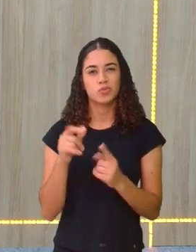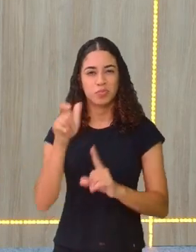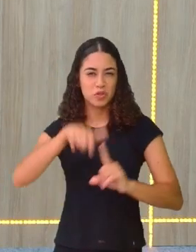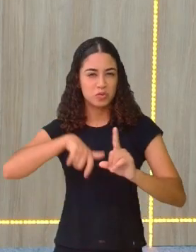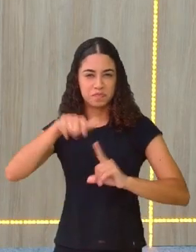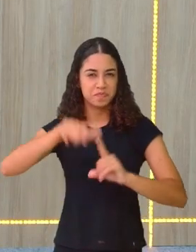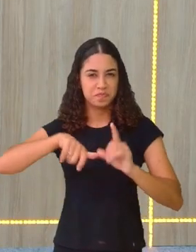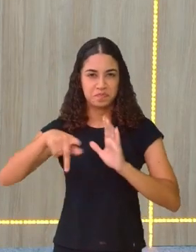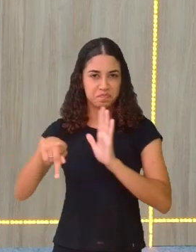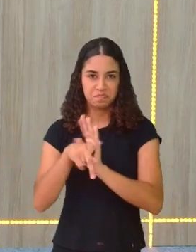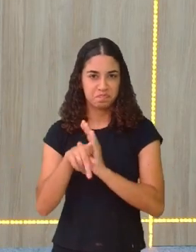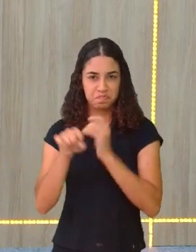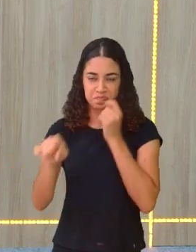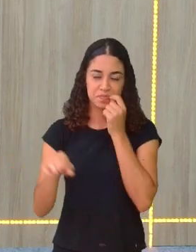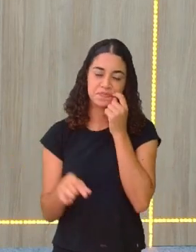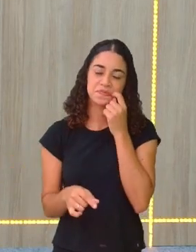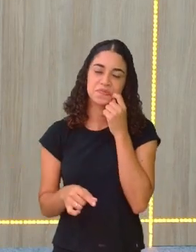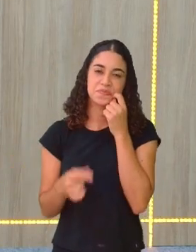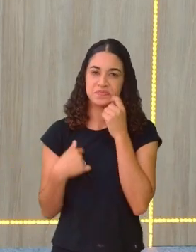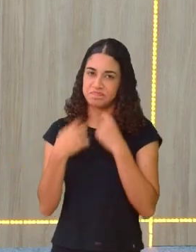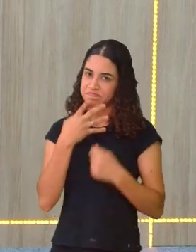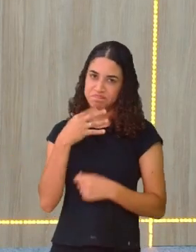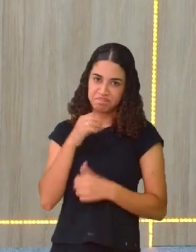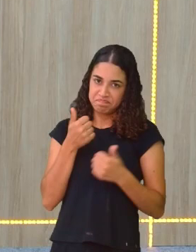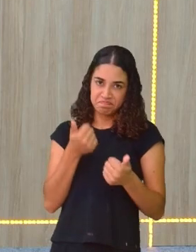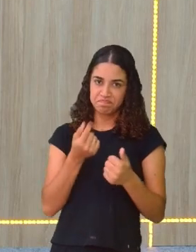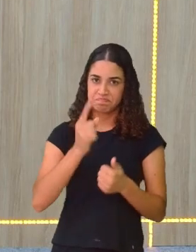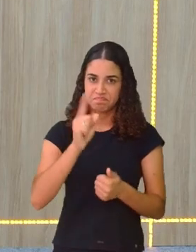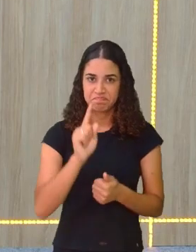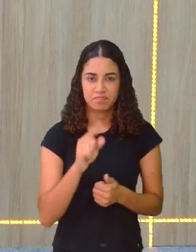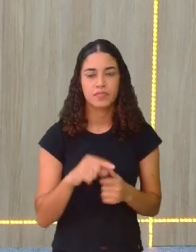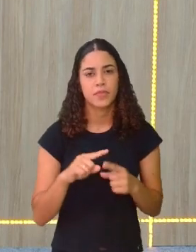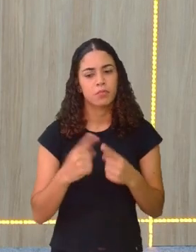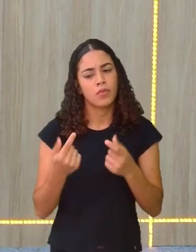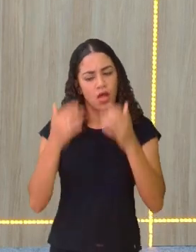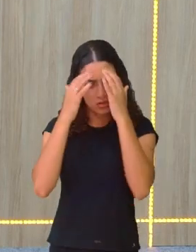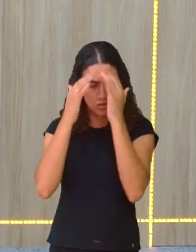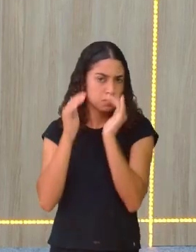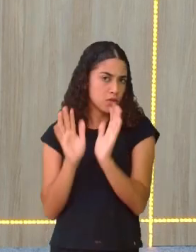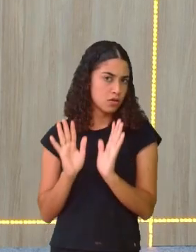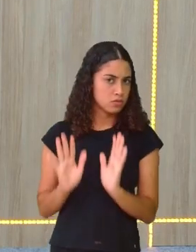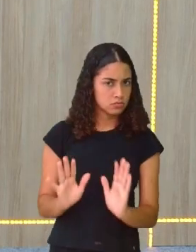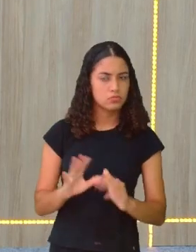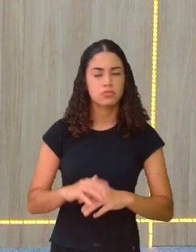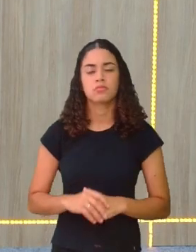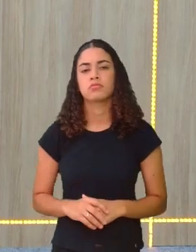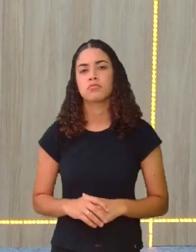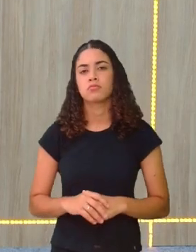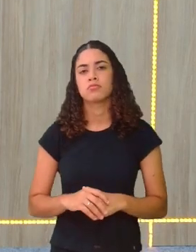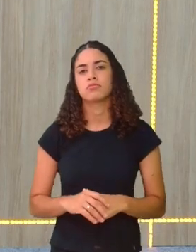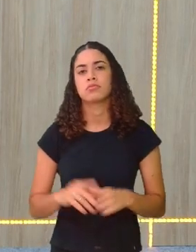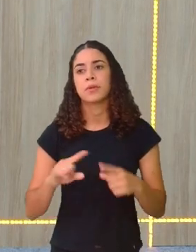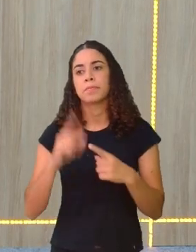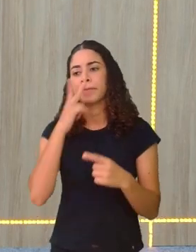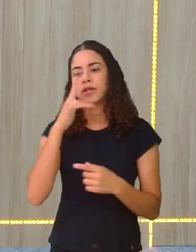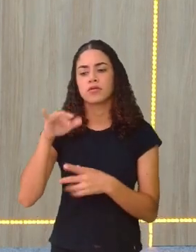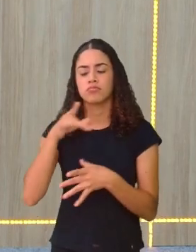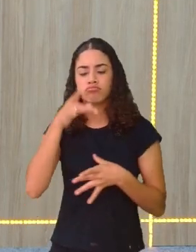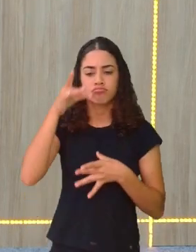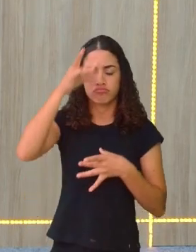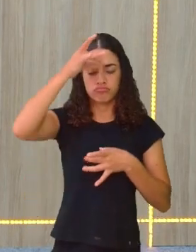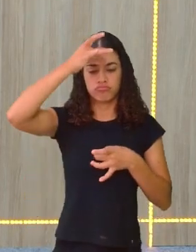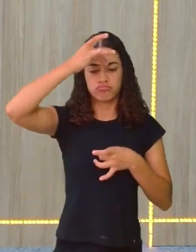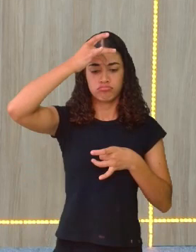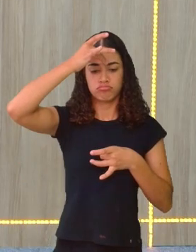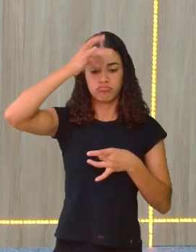lá do culto deles. Que eu não conheço bem, né? Mas respeito muito. Ele... Ele como se ele incorporasse, né?